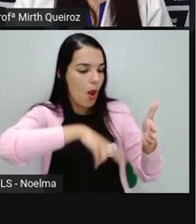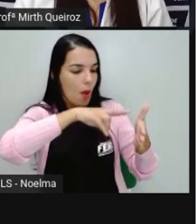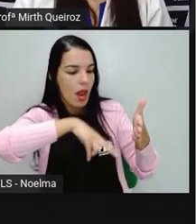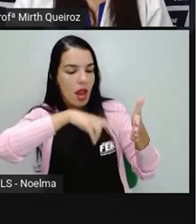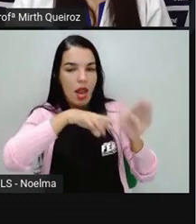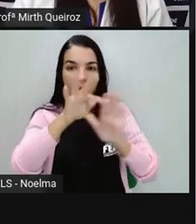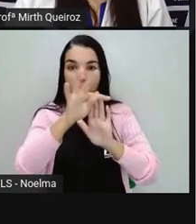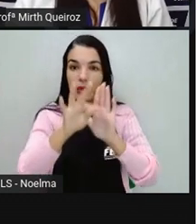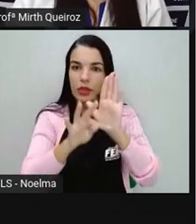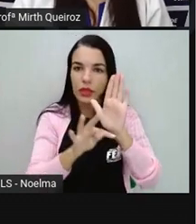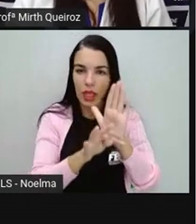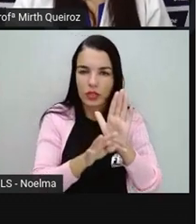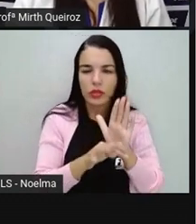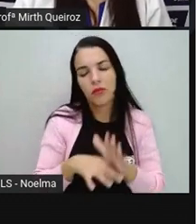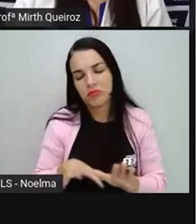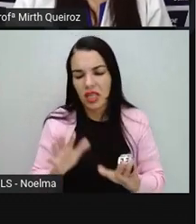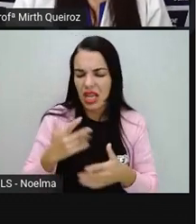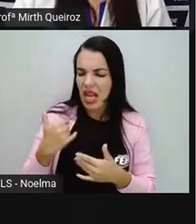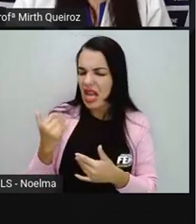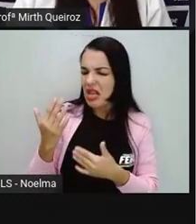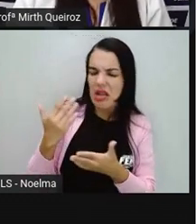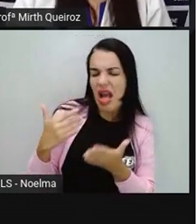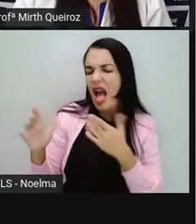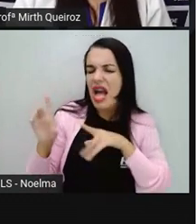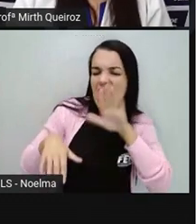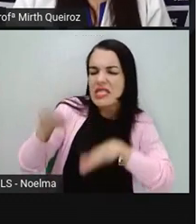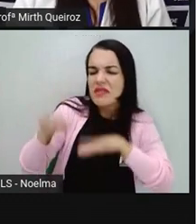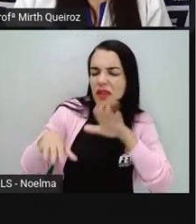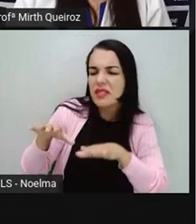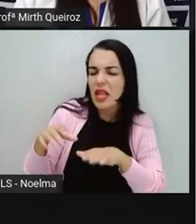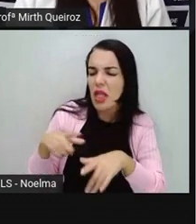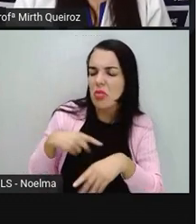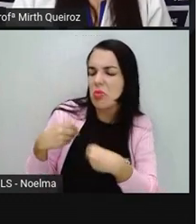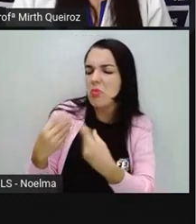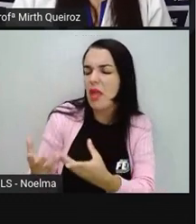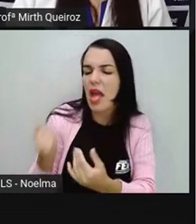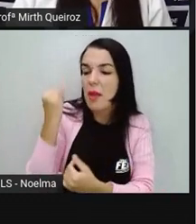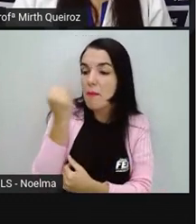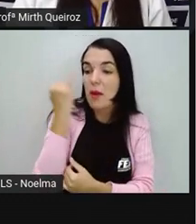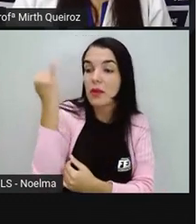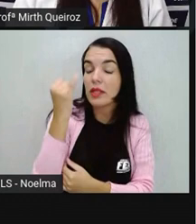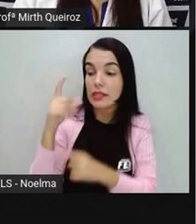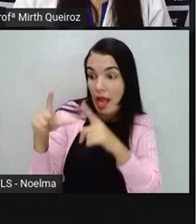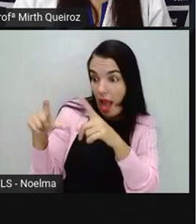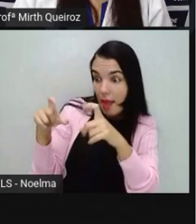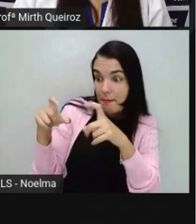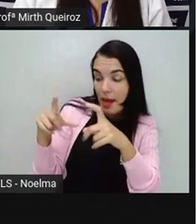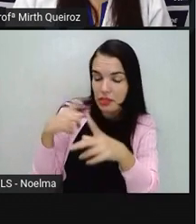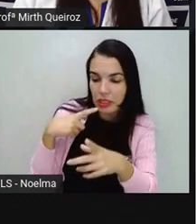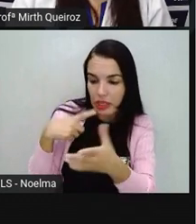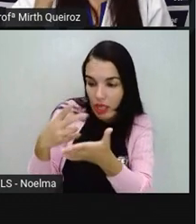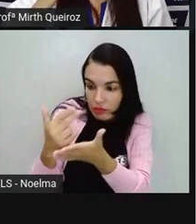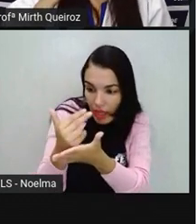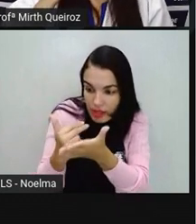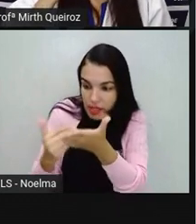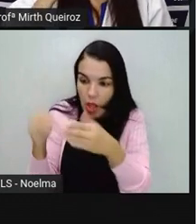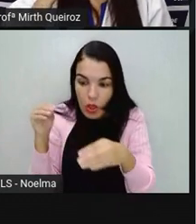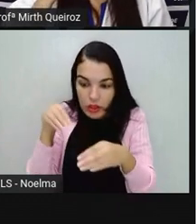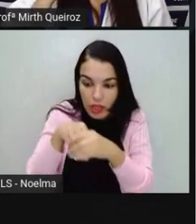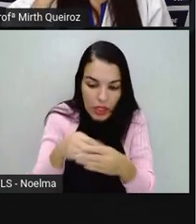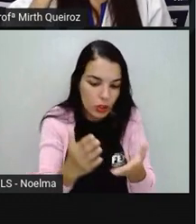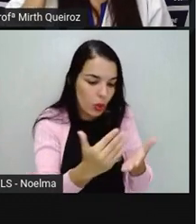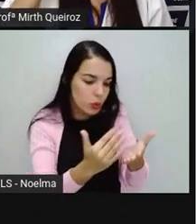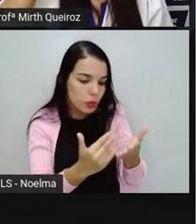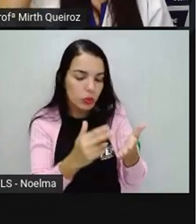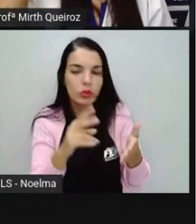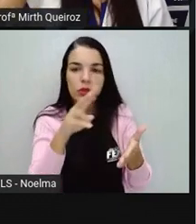vezes não damos importância às imagens que ele apresenta. Ao contrário do que pensamos, essas são